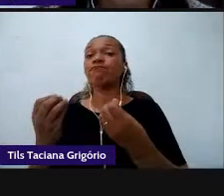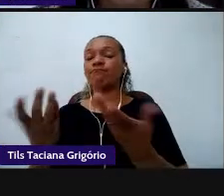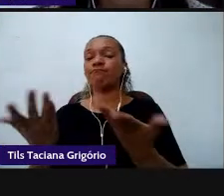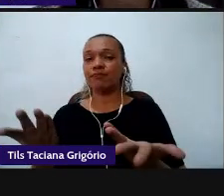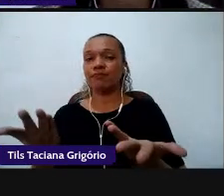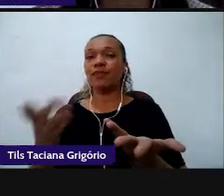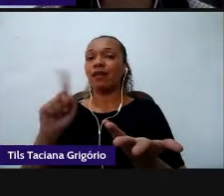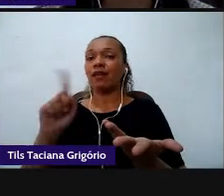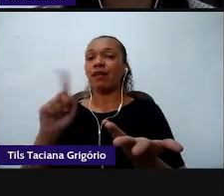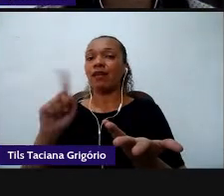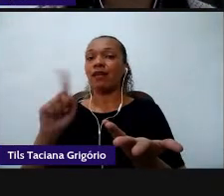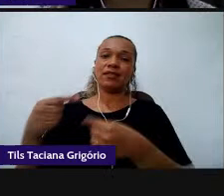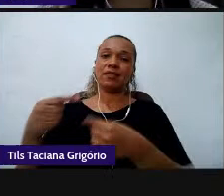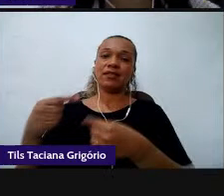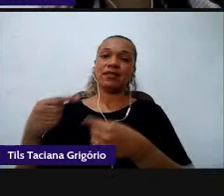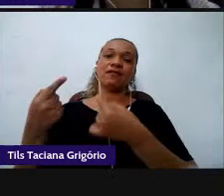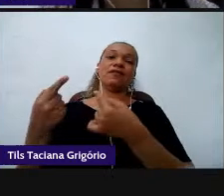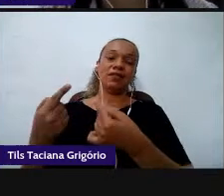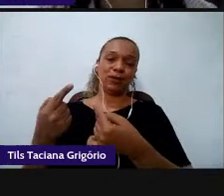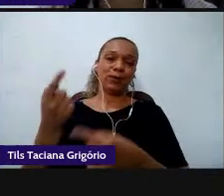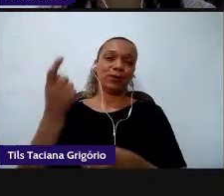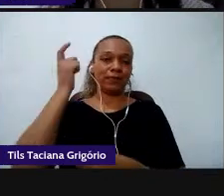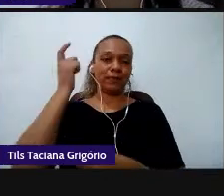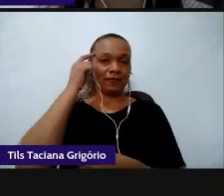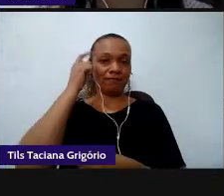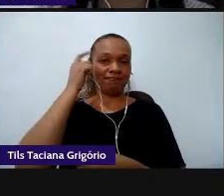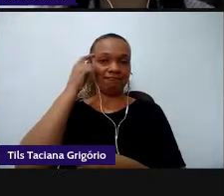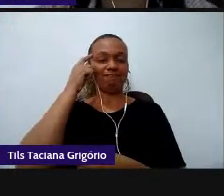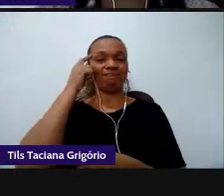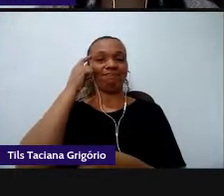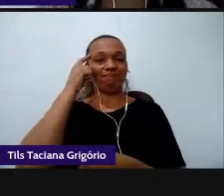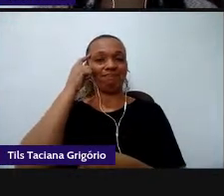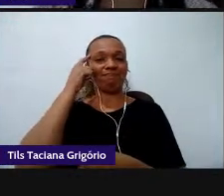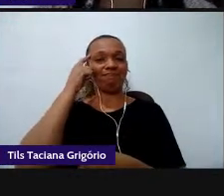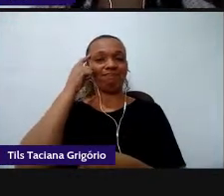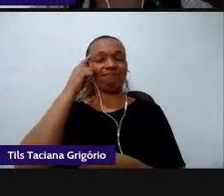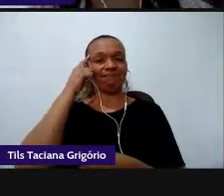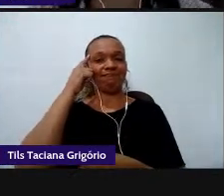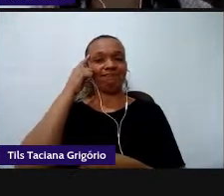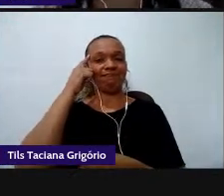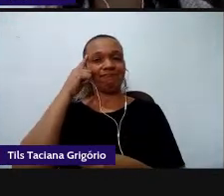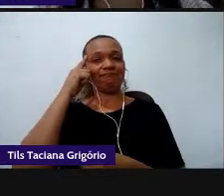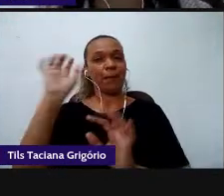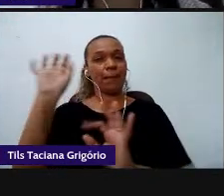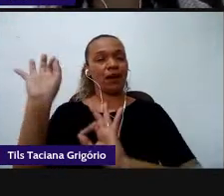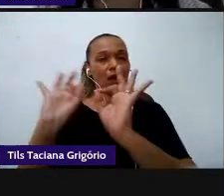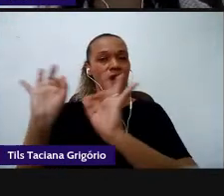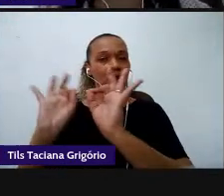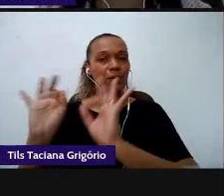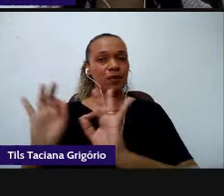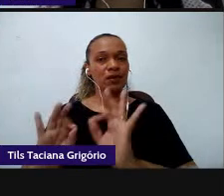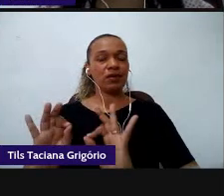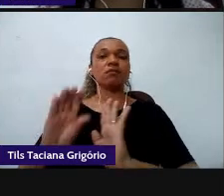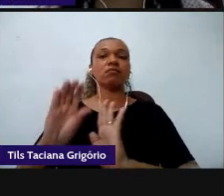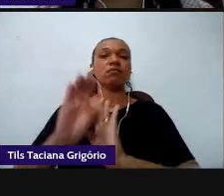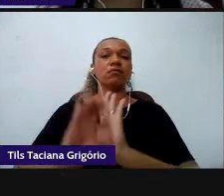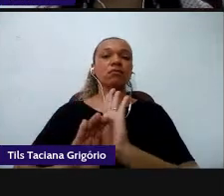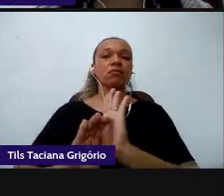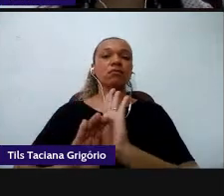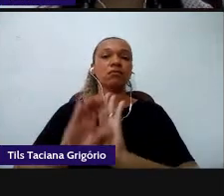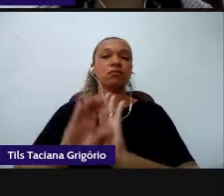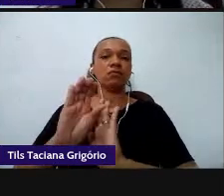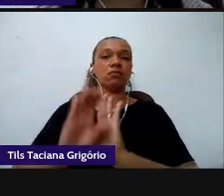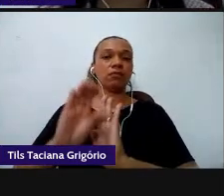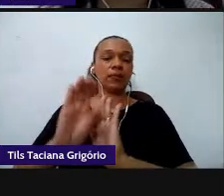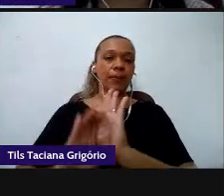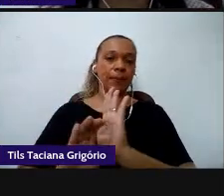penso eu voltado para a elaboração dos nossos currículos é a gente pensar no que